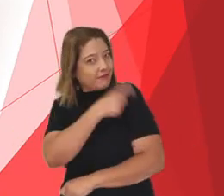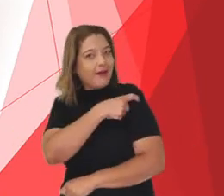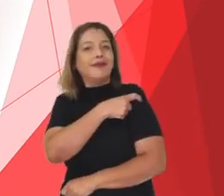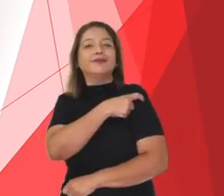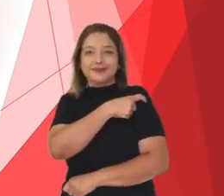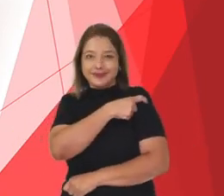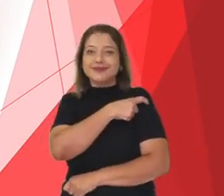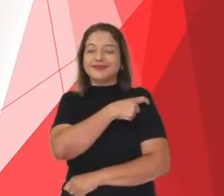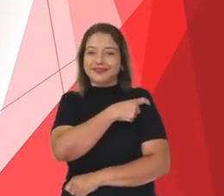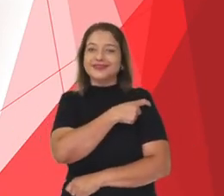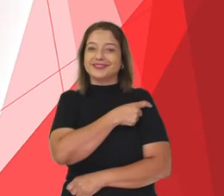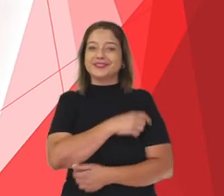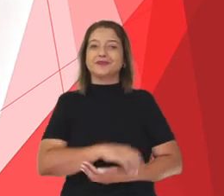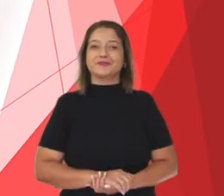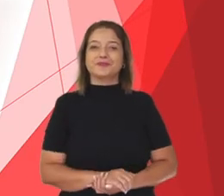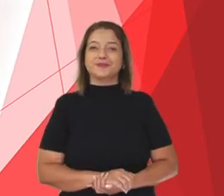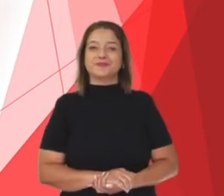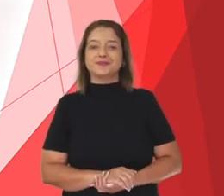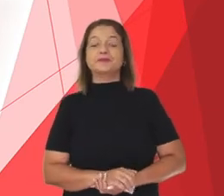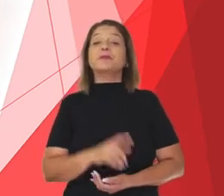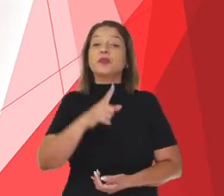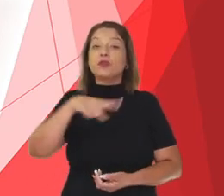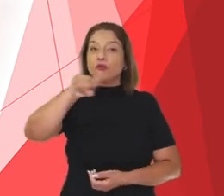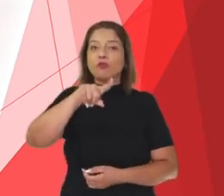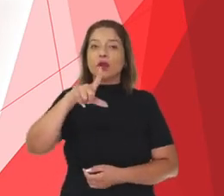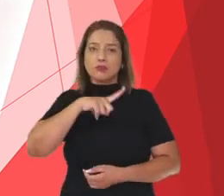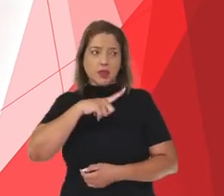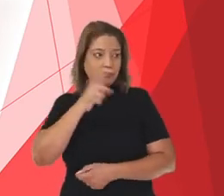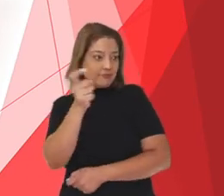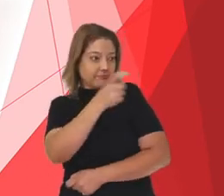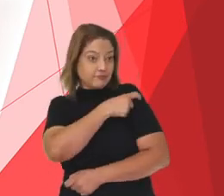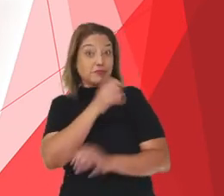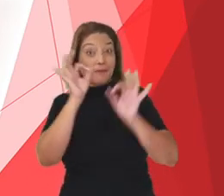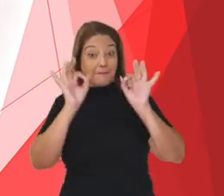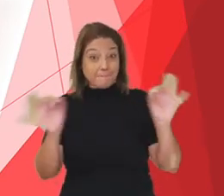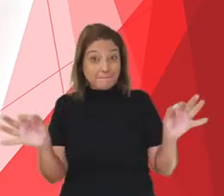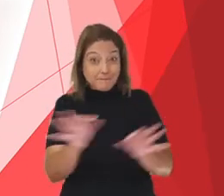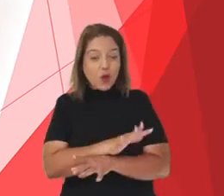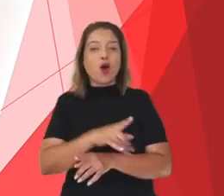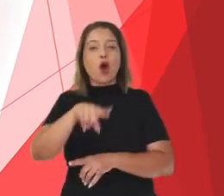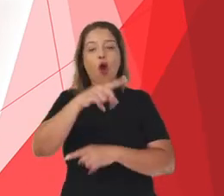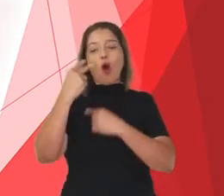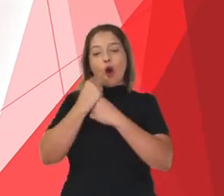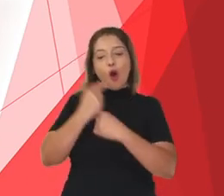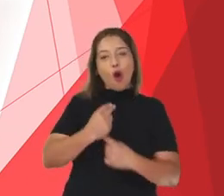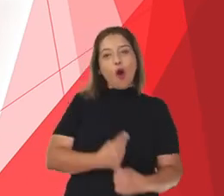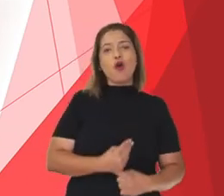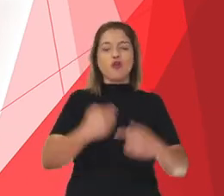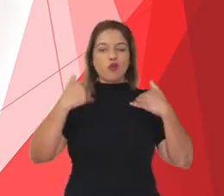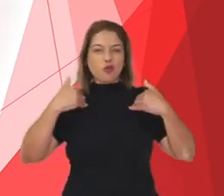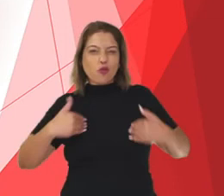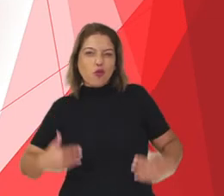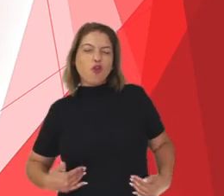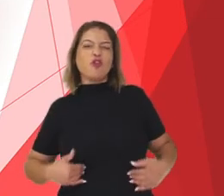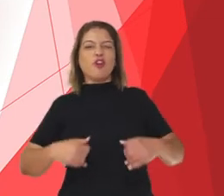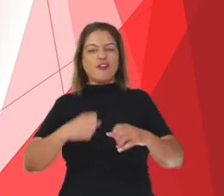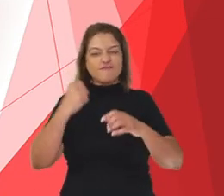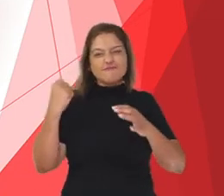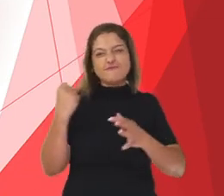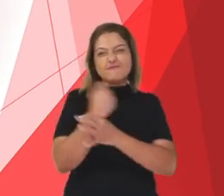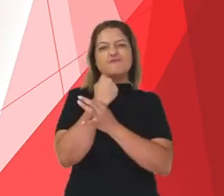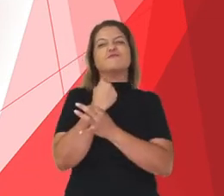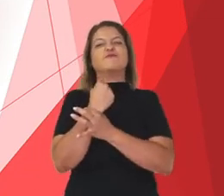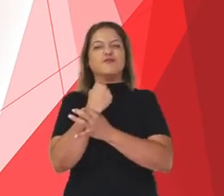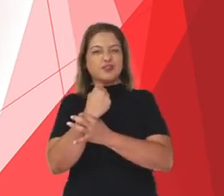Vacine-se. Desse jeito, você está cuidando do seu corpo e o deixando ainda mais forte e resistente.